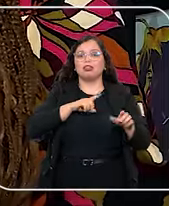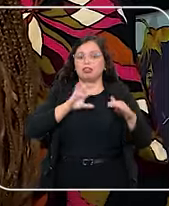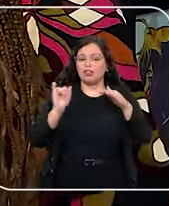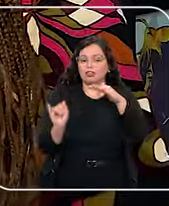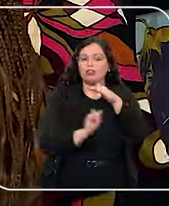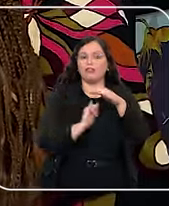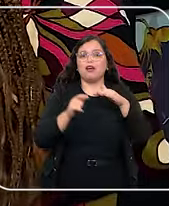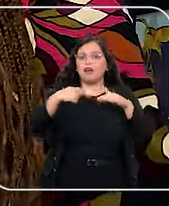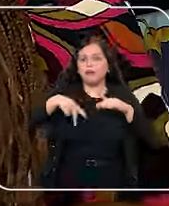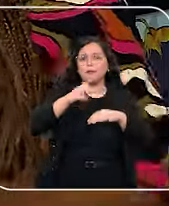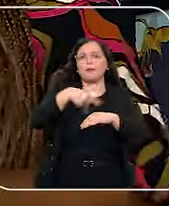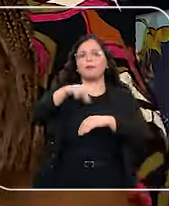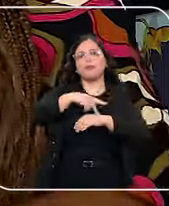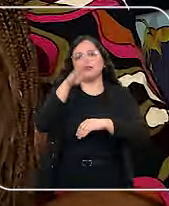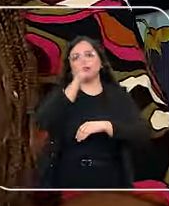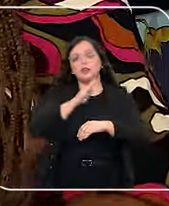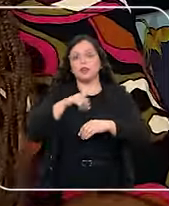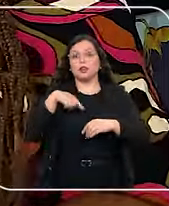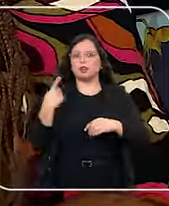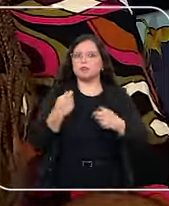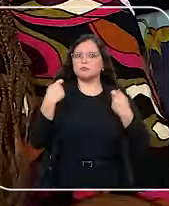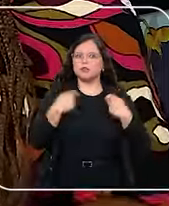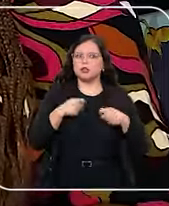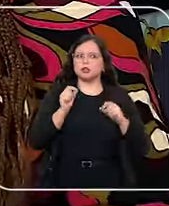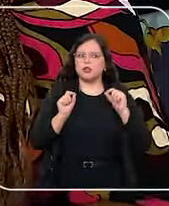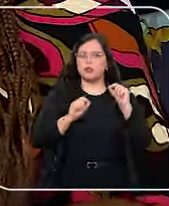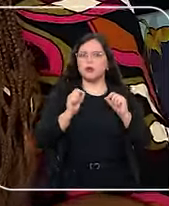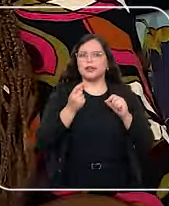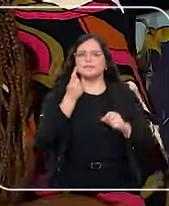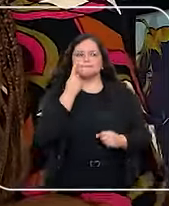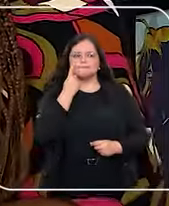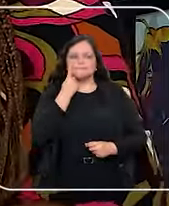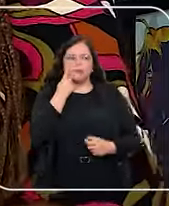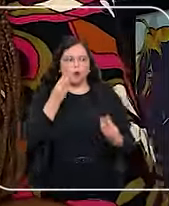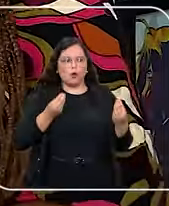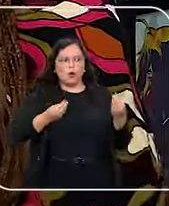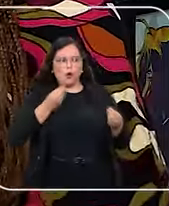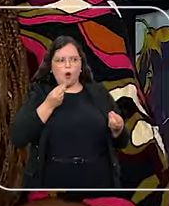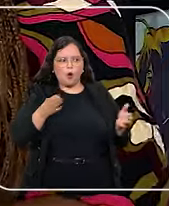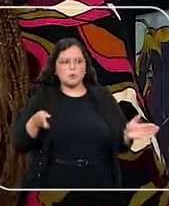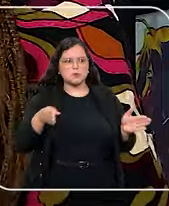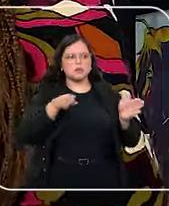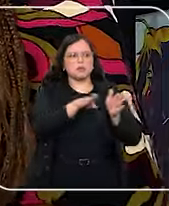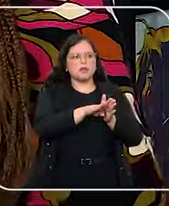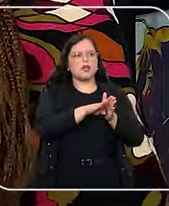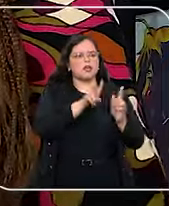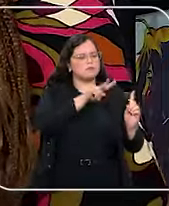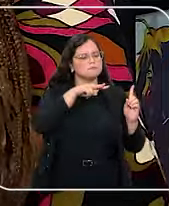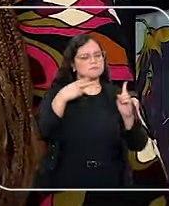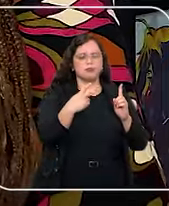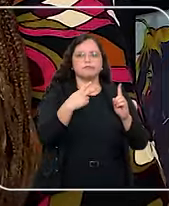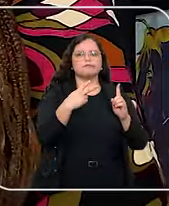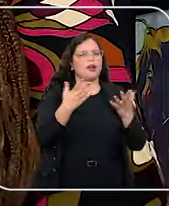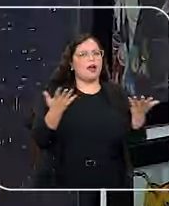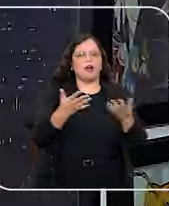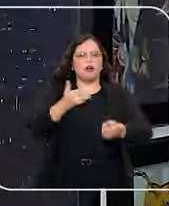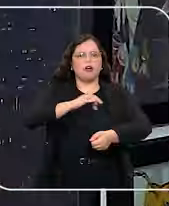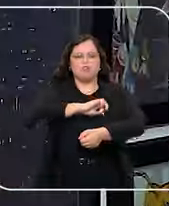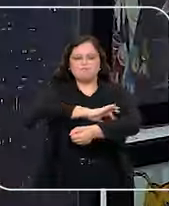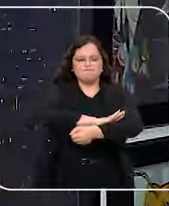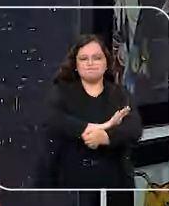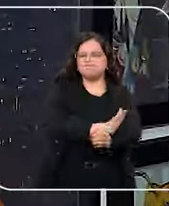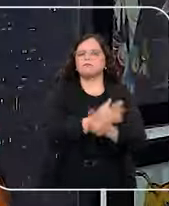país, nós precisamos dar alguns passos atrás para conseguir chegar numa perspectiva antirracista.